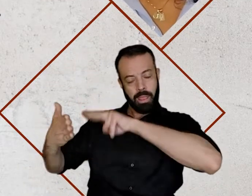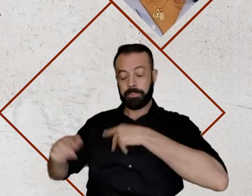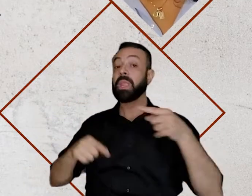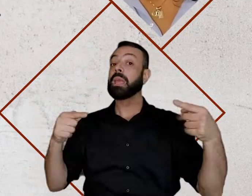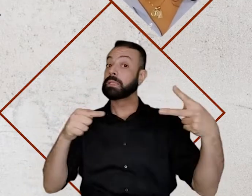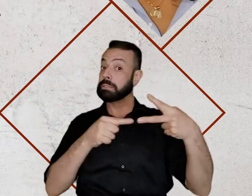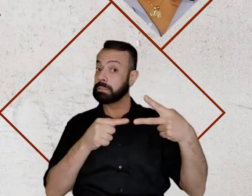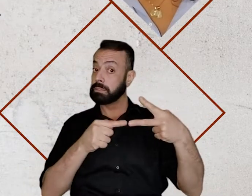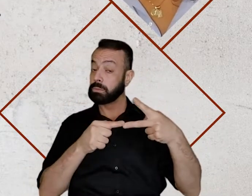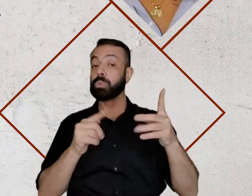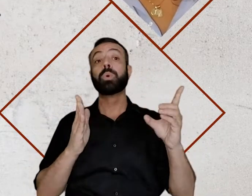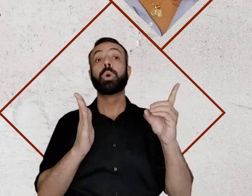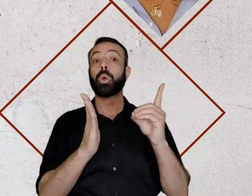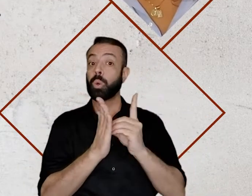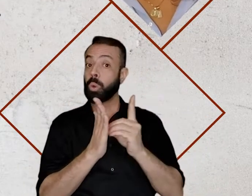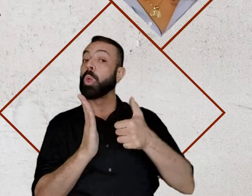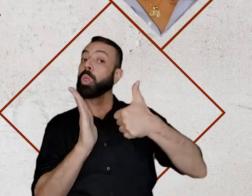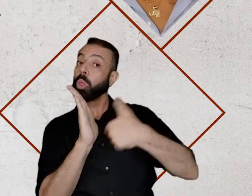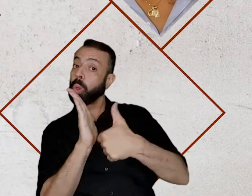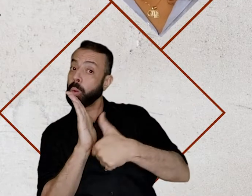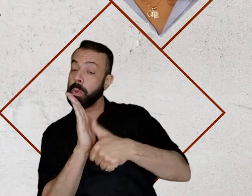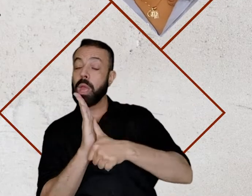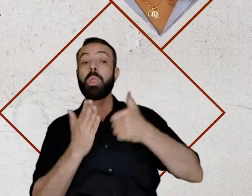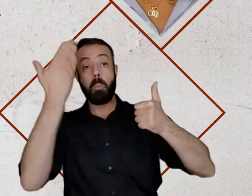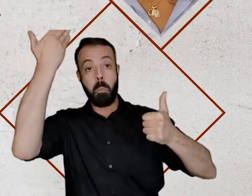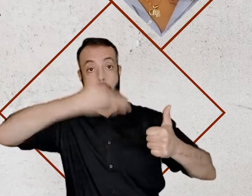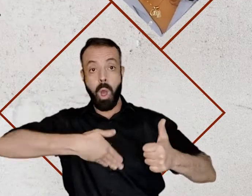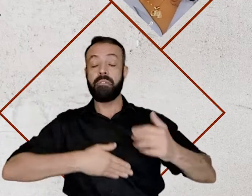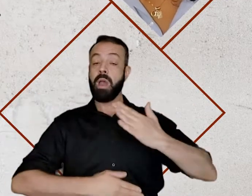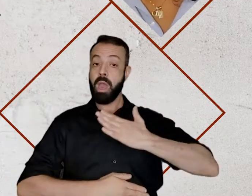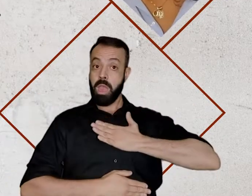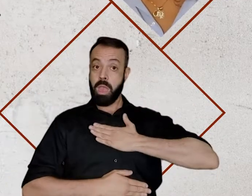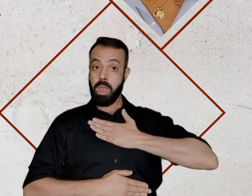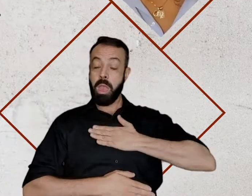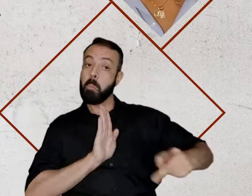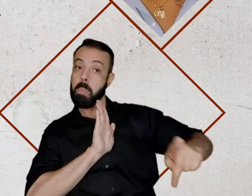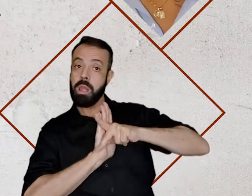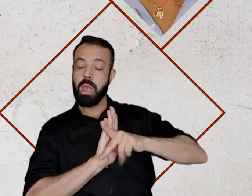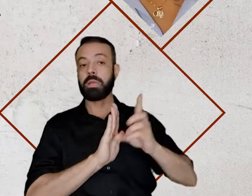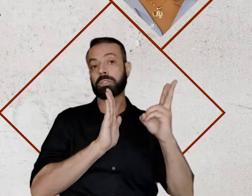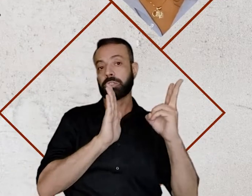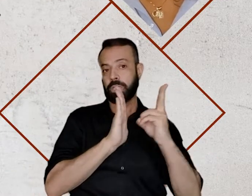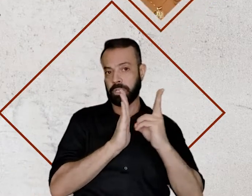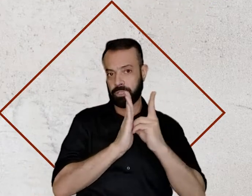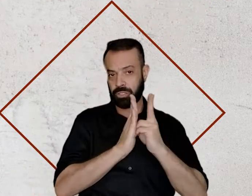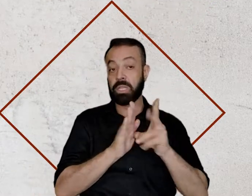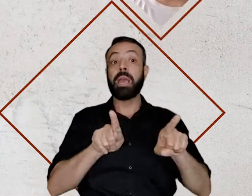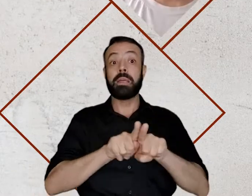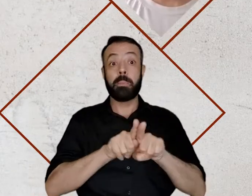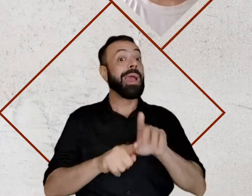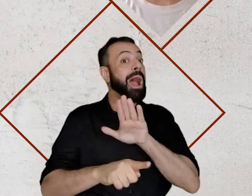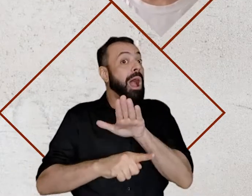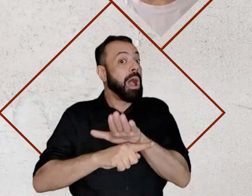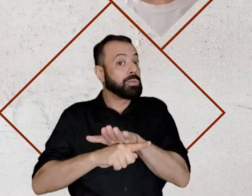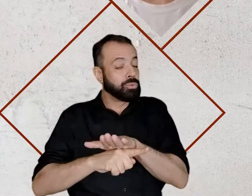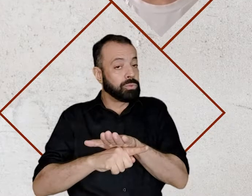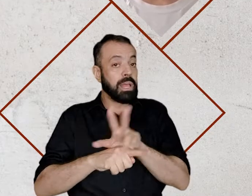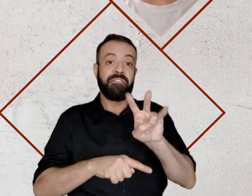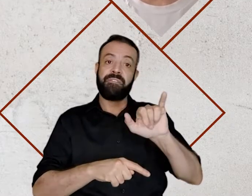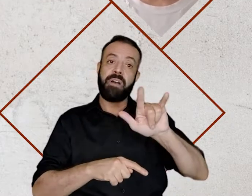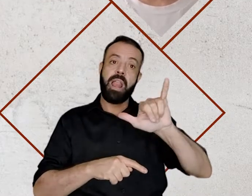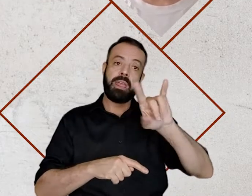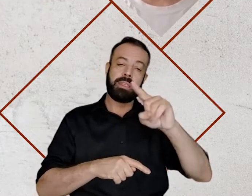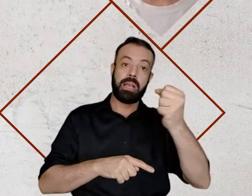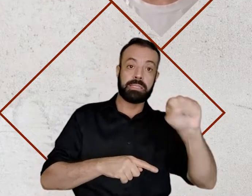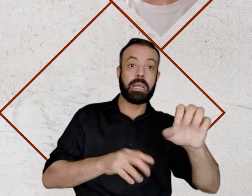indígena. É esse documento que efetivamente valida a autodeclaração. Para comprovar a